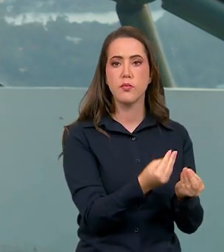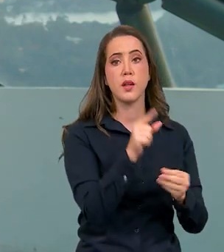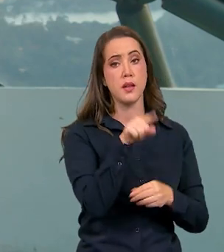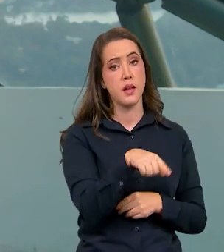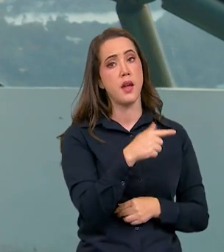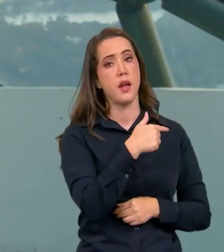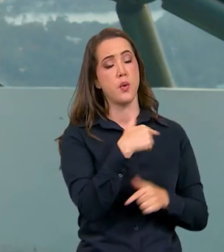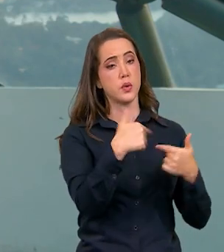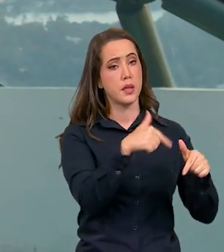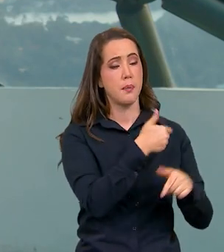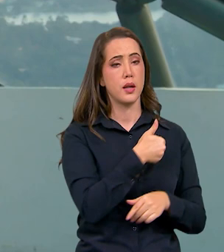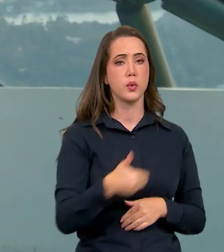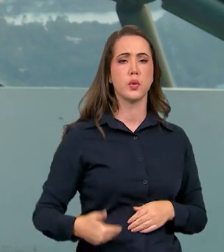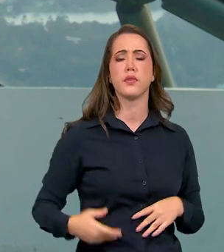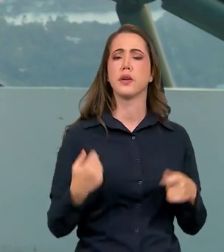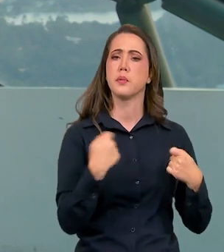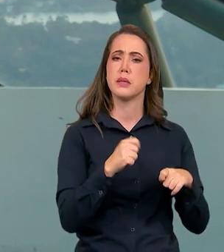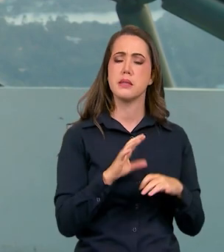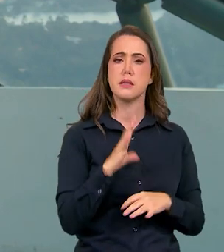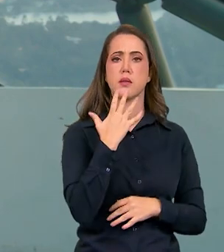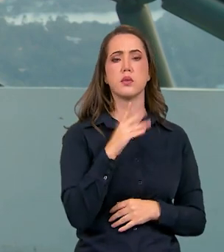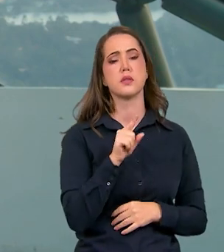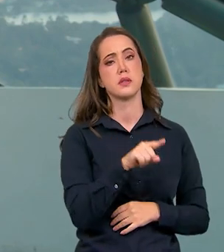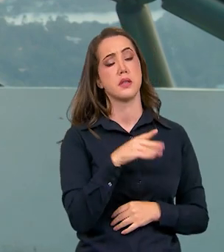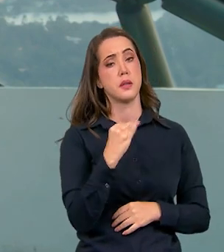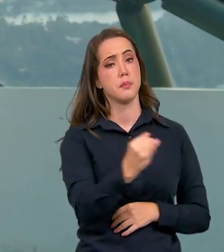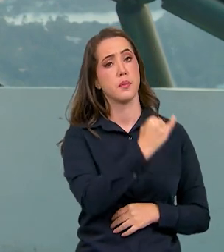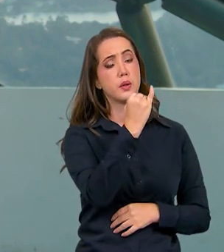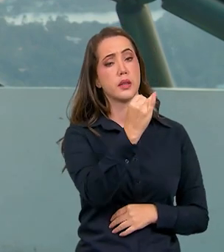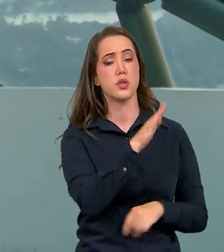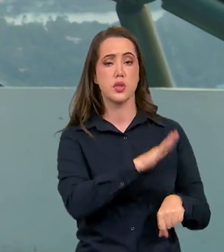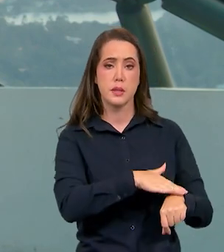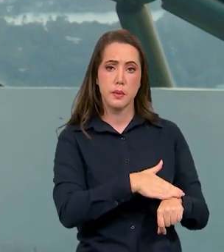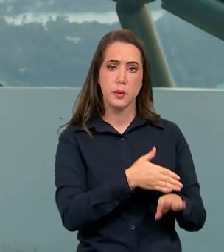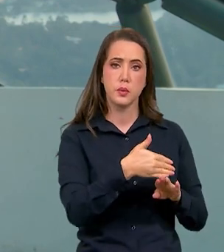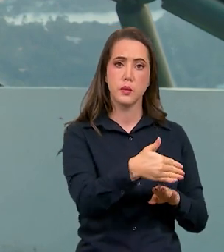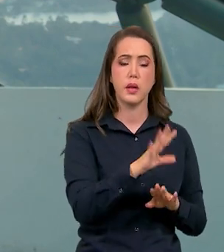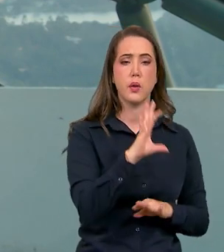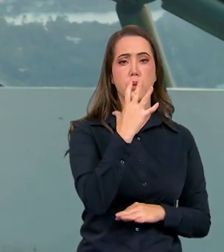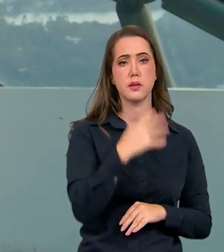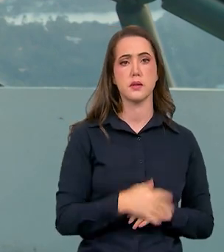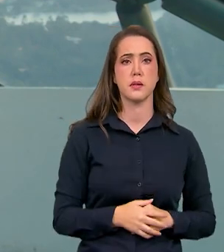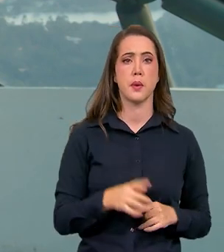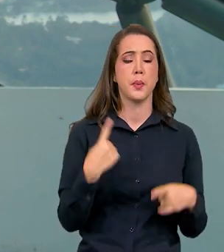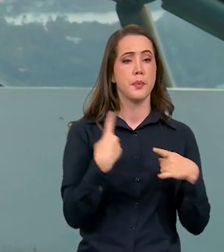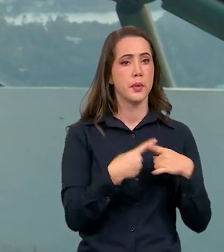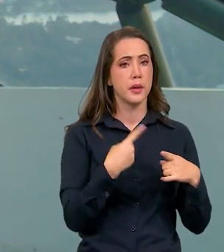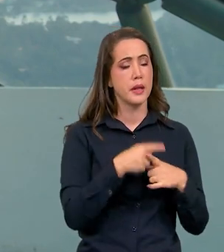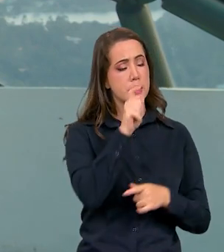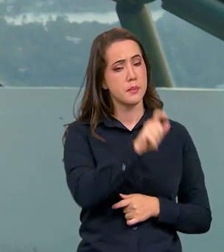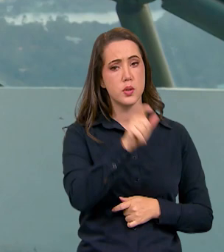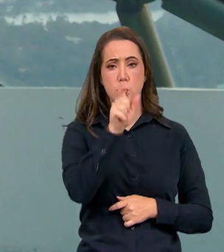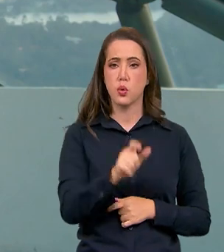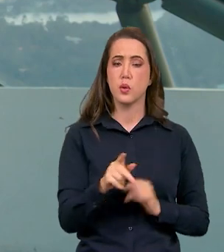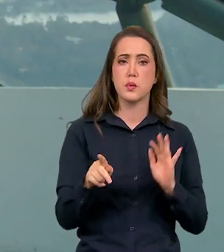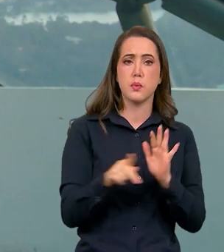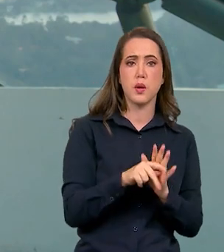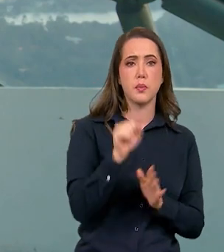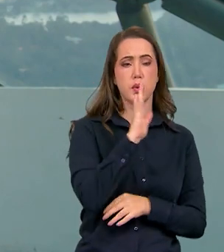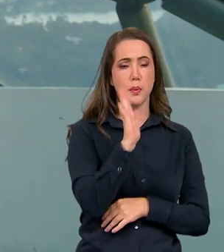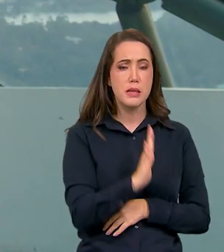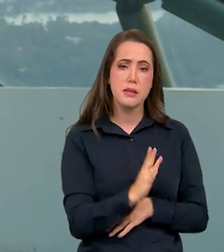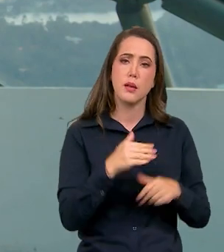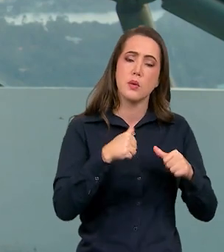onde o papel do governo vai se impor e é importante que se imponha nesse momento. Que justamente esses brasileiros